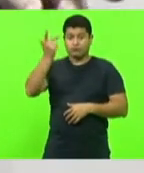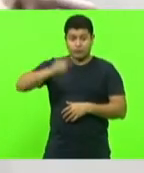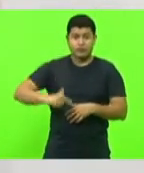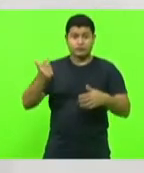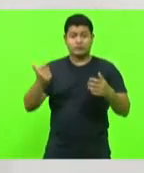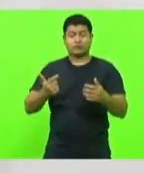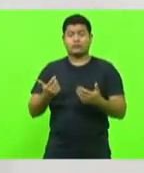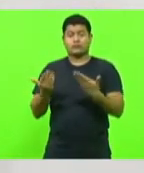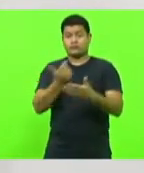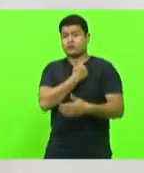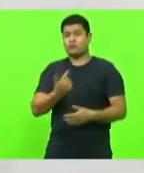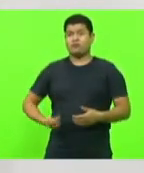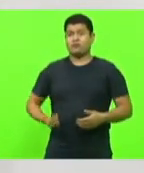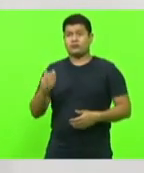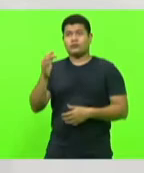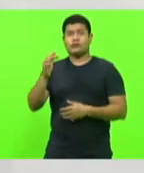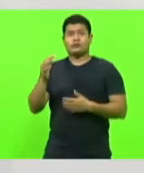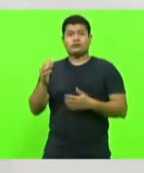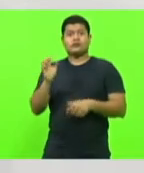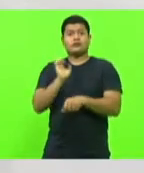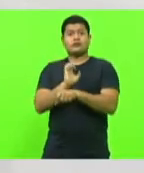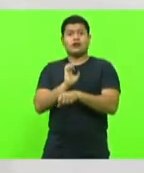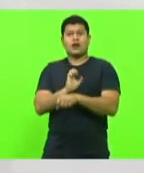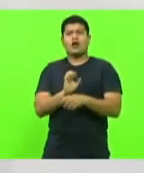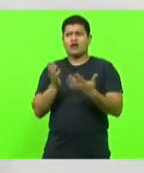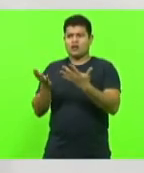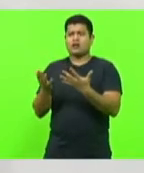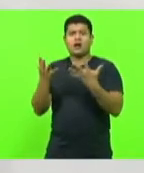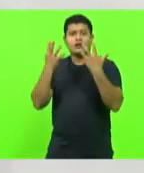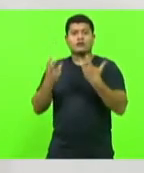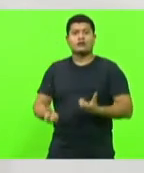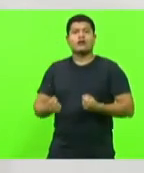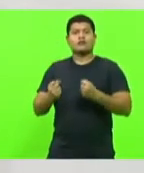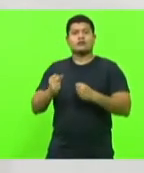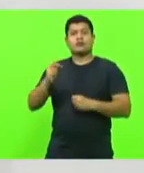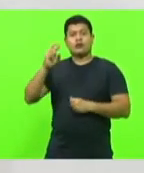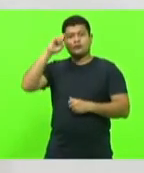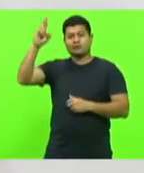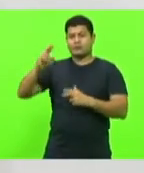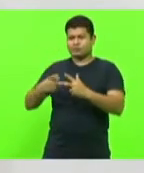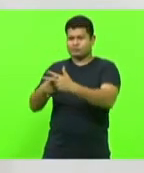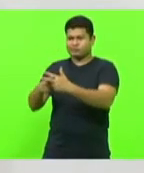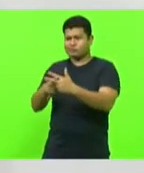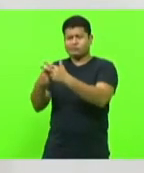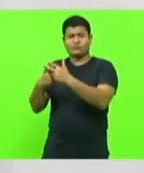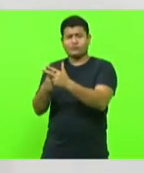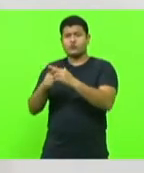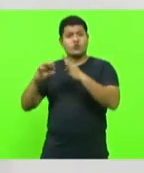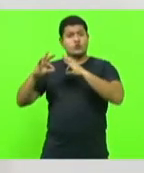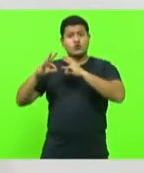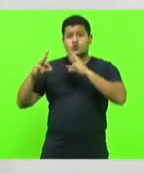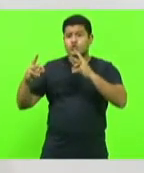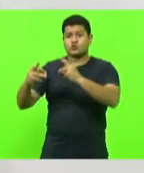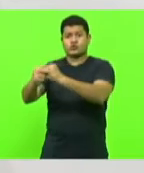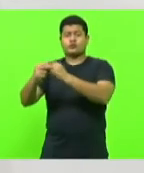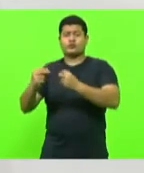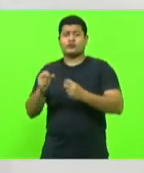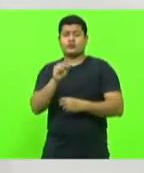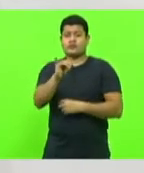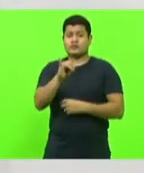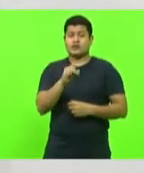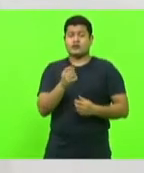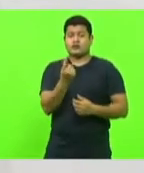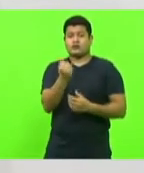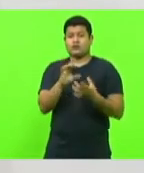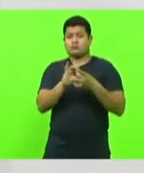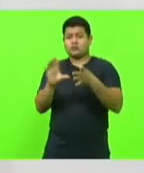do Estado abrace por completo essa rodovia. Se colocou 300 milhões para acelerar a duplicação de navegantes até